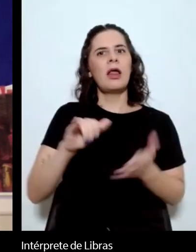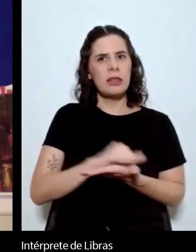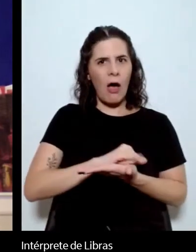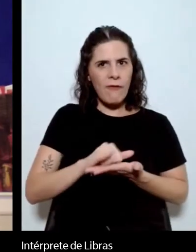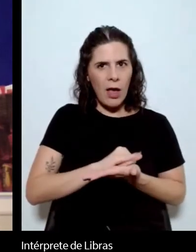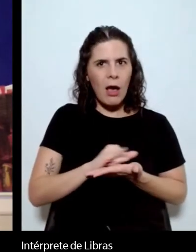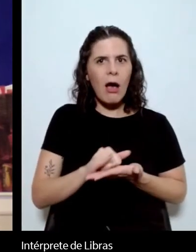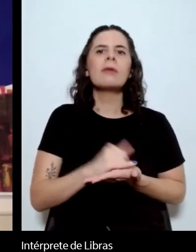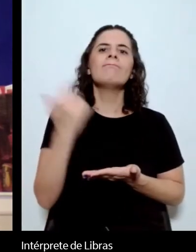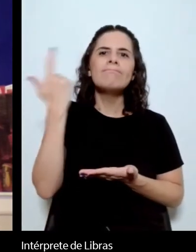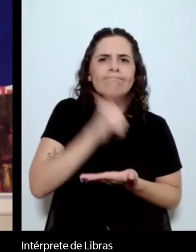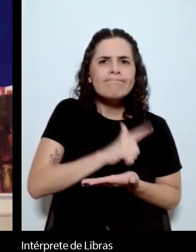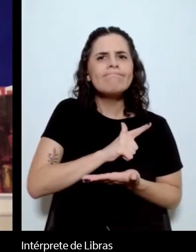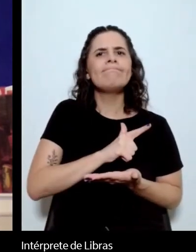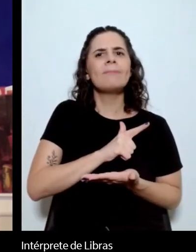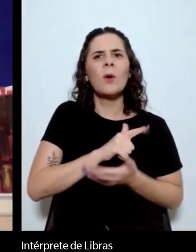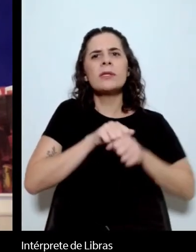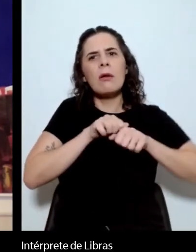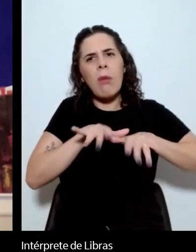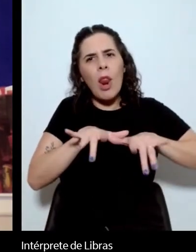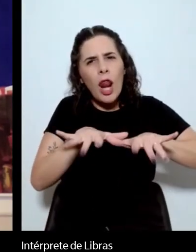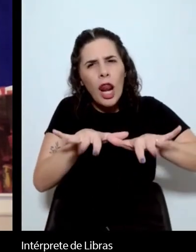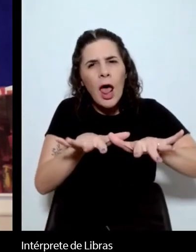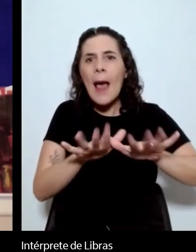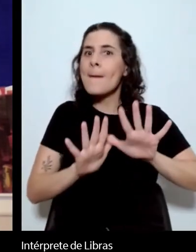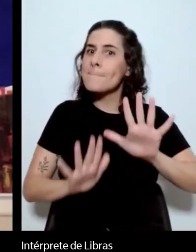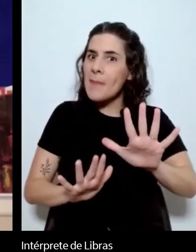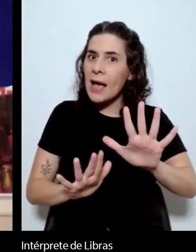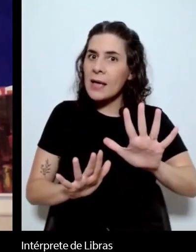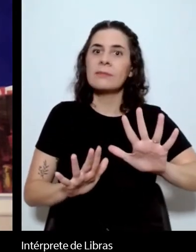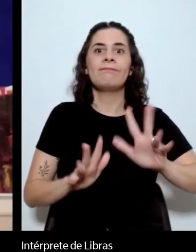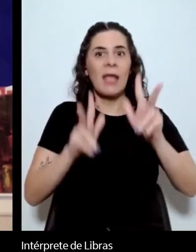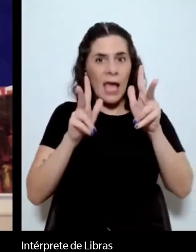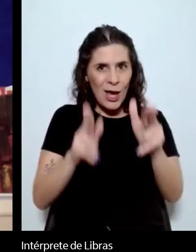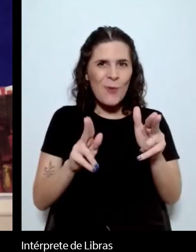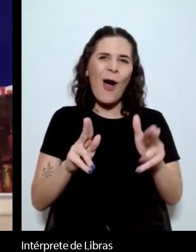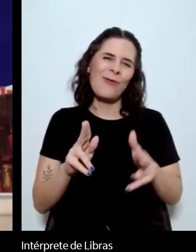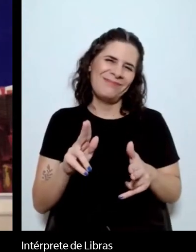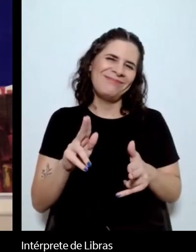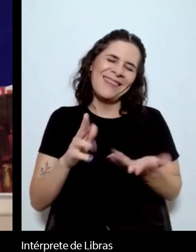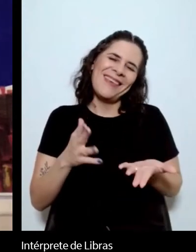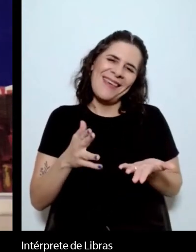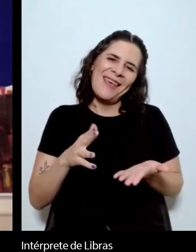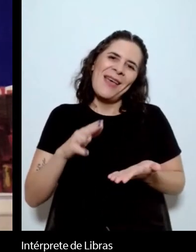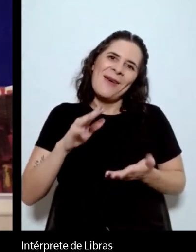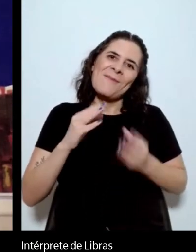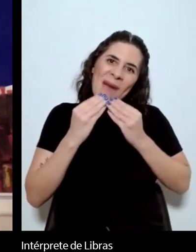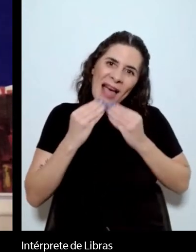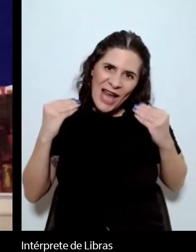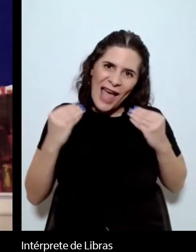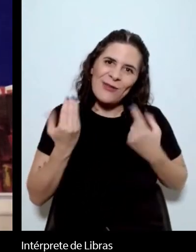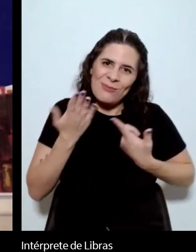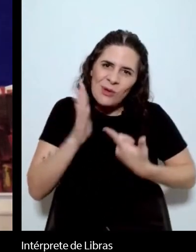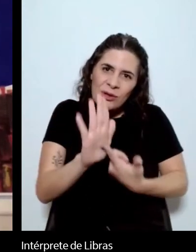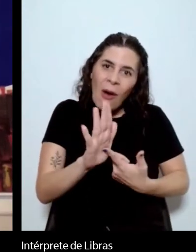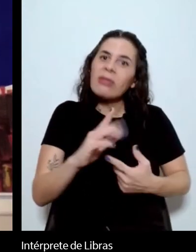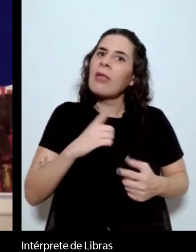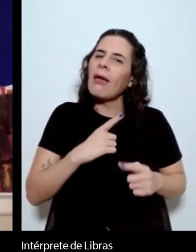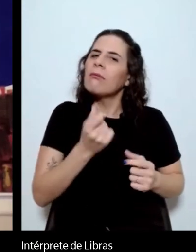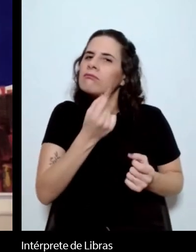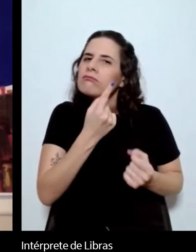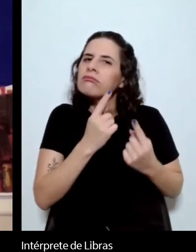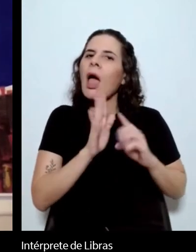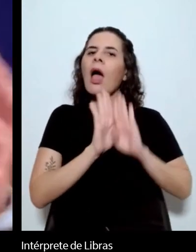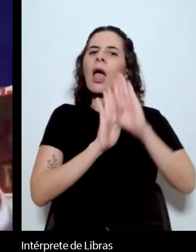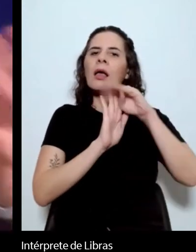fizeram sentir. Só que, como acontece com o Machado aqui, a leitura, tem certas ondas, certos momentos interessantes